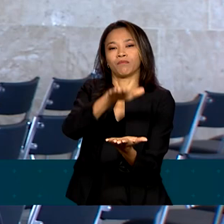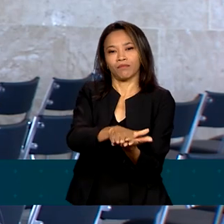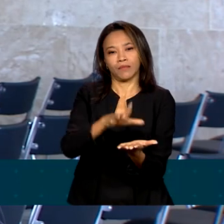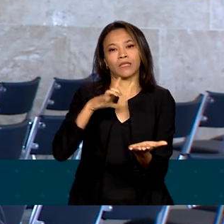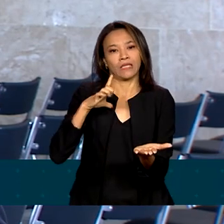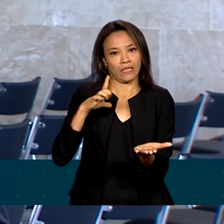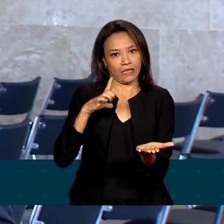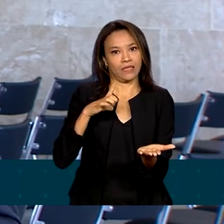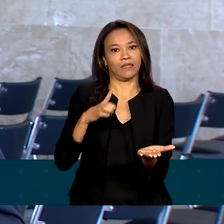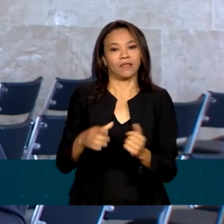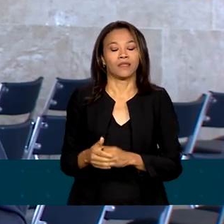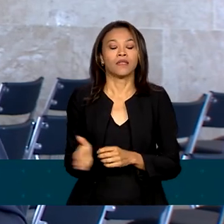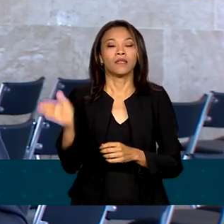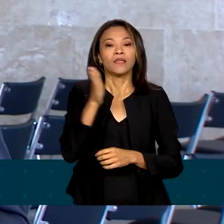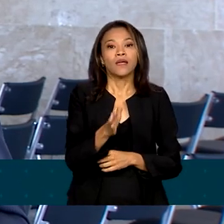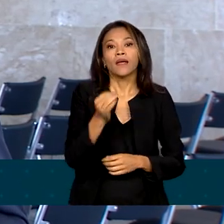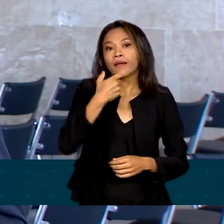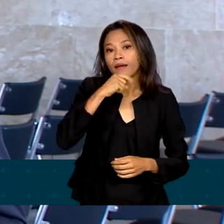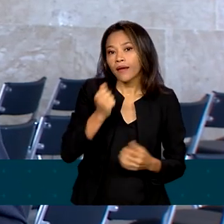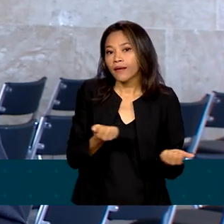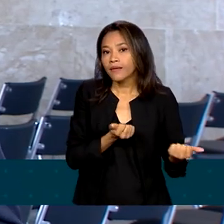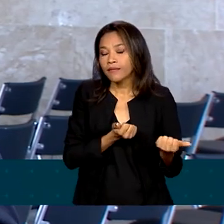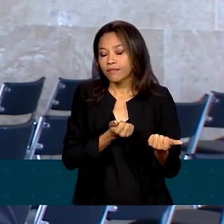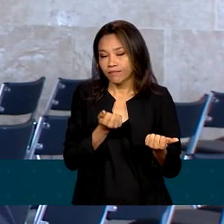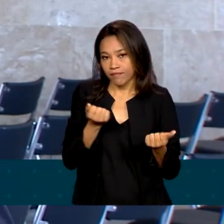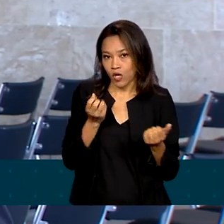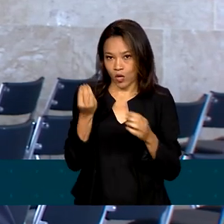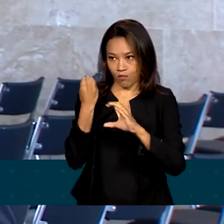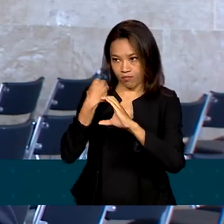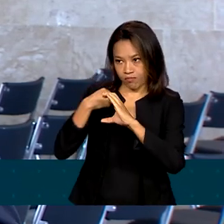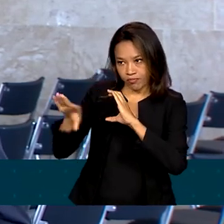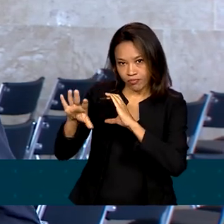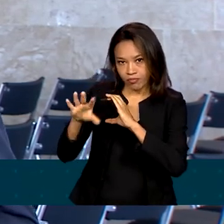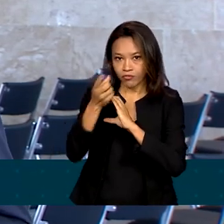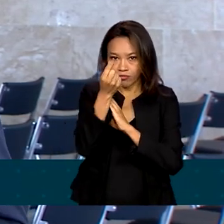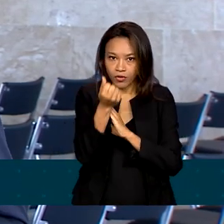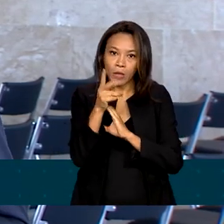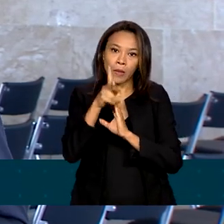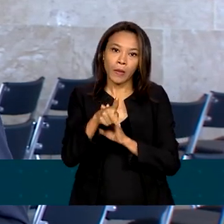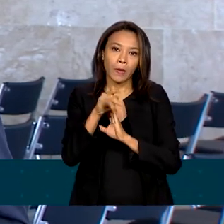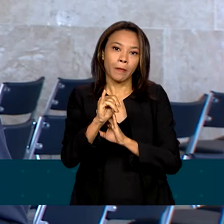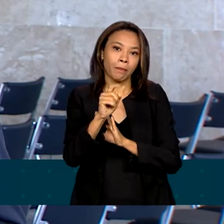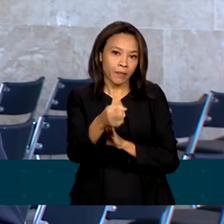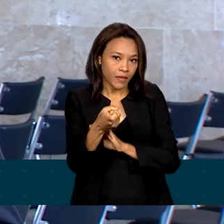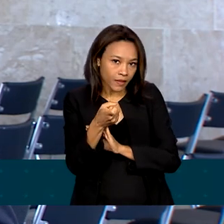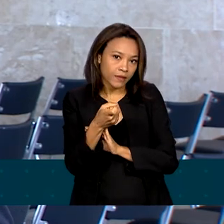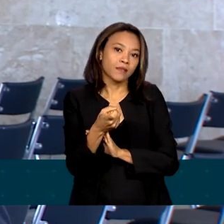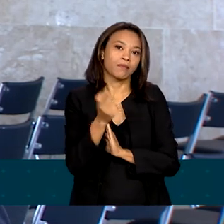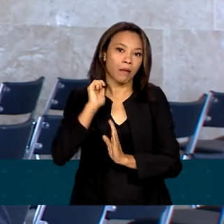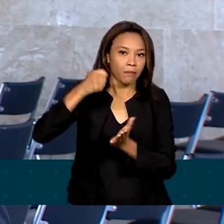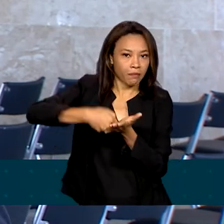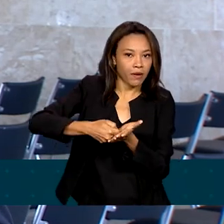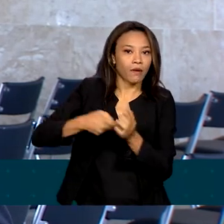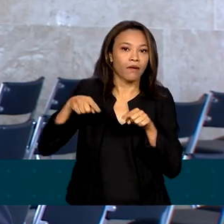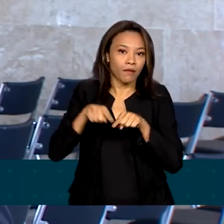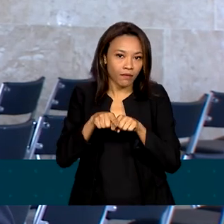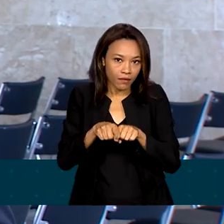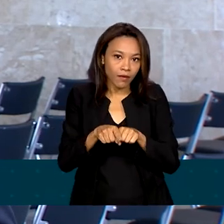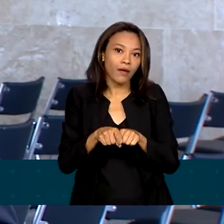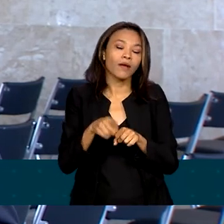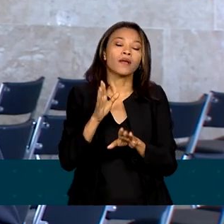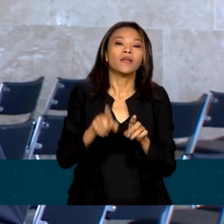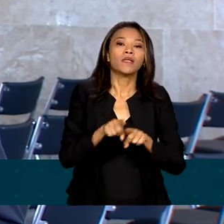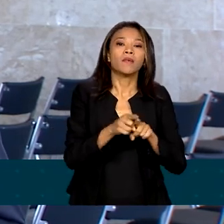da declaração deste ano é que quem der o PIX, do tipo CPF, e também optar por utilizar essa declaração pré